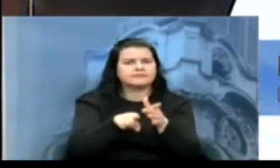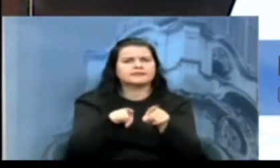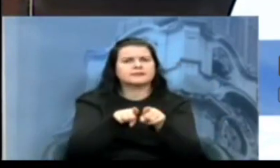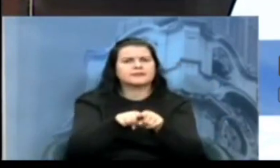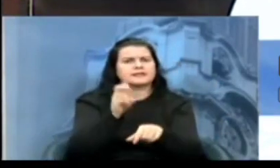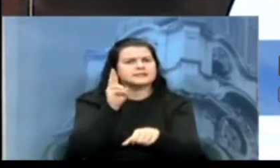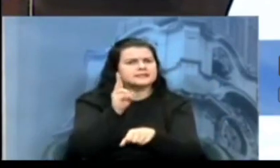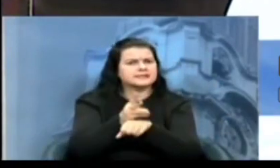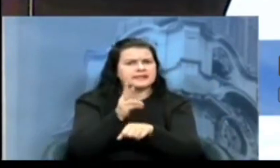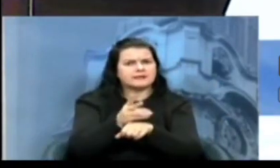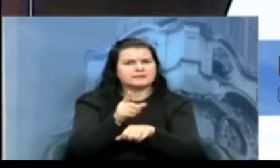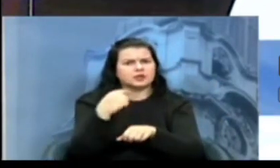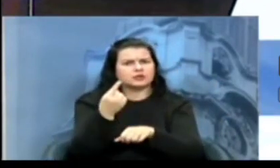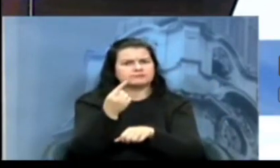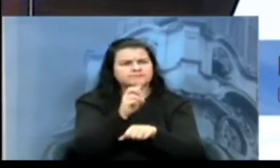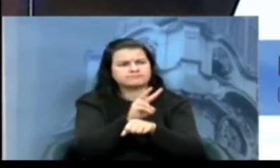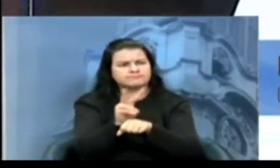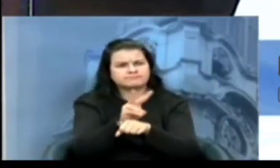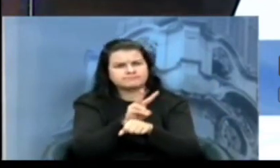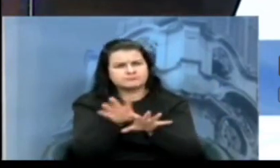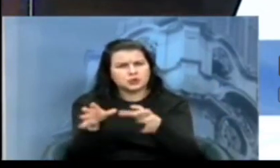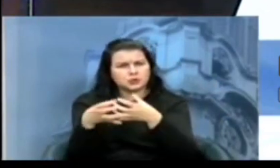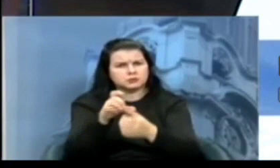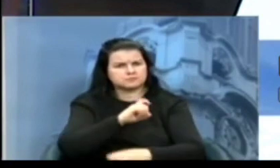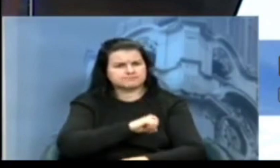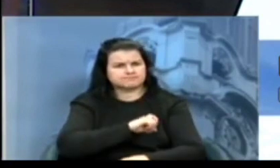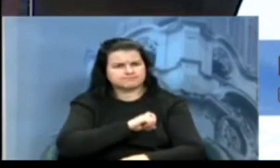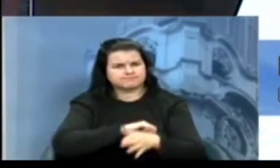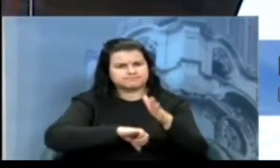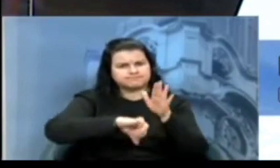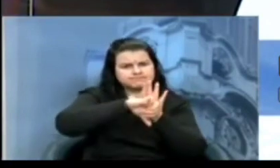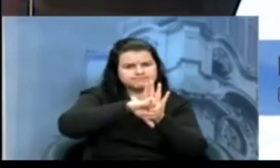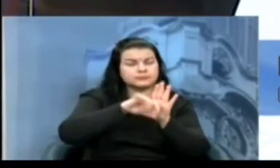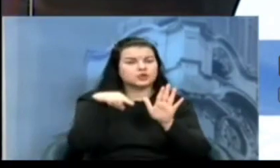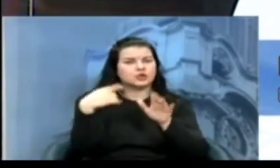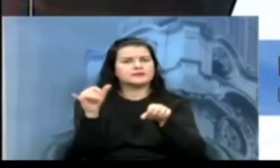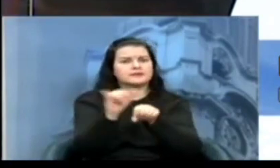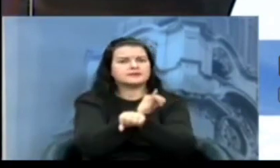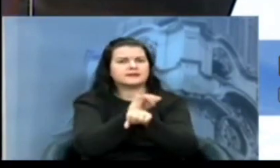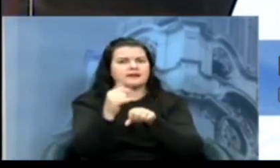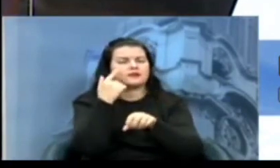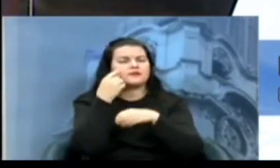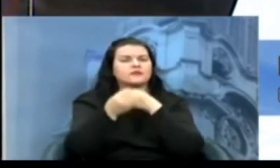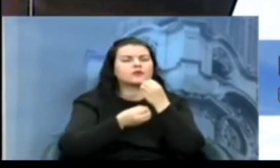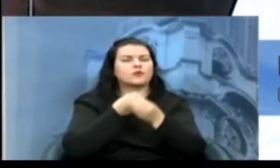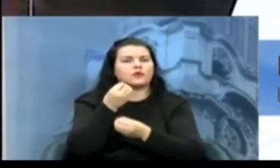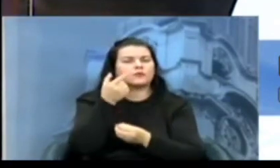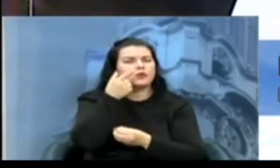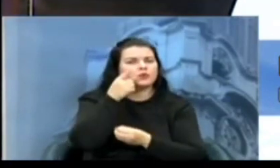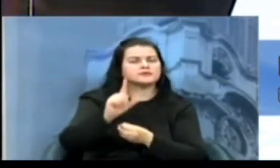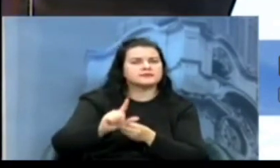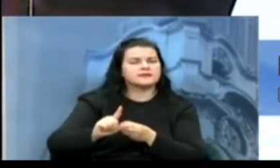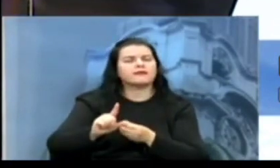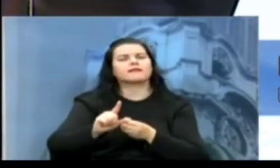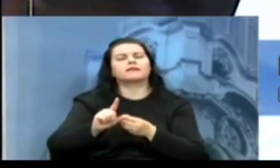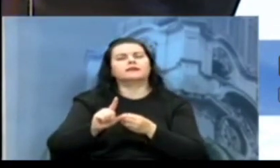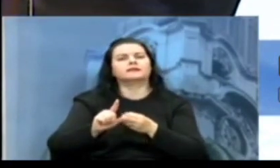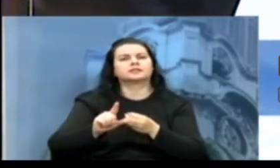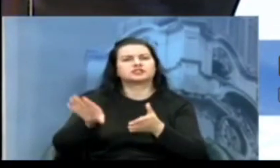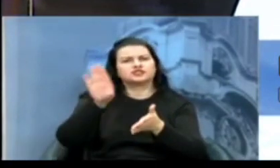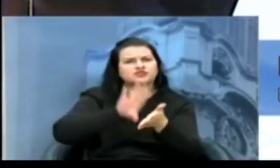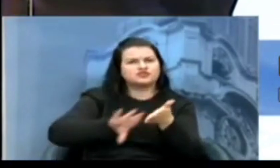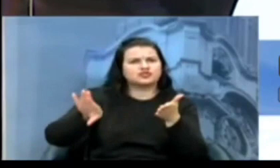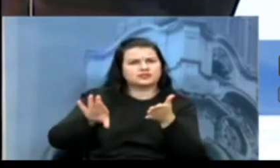constante das facções e demais estratégias que visem o combate e a descapitalização das organizações